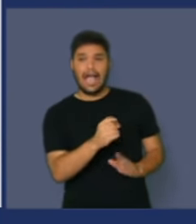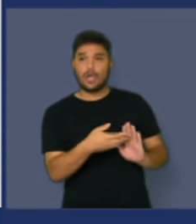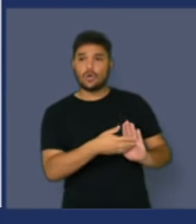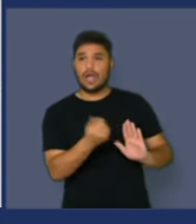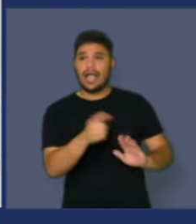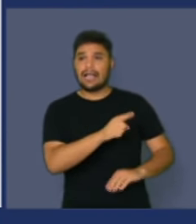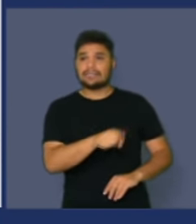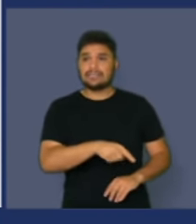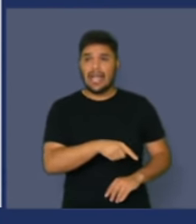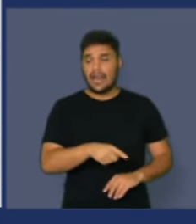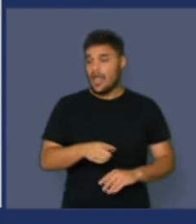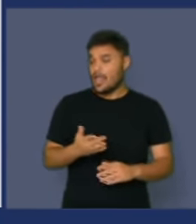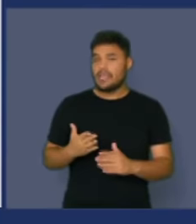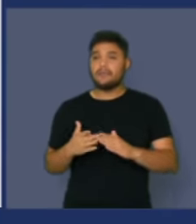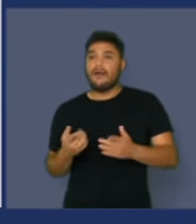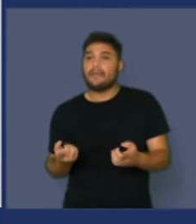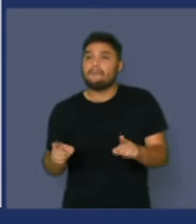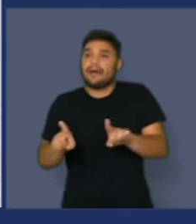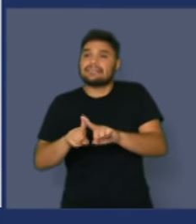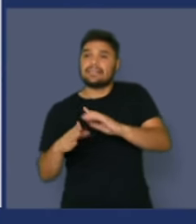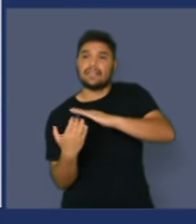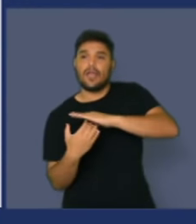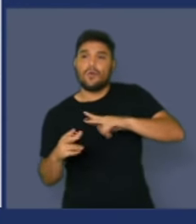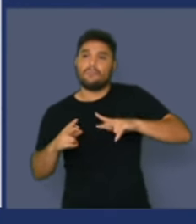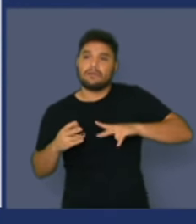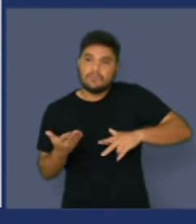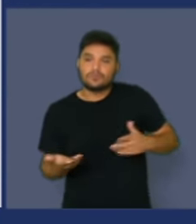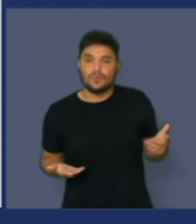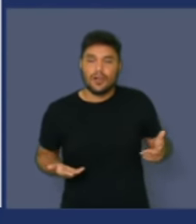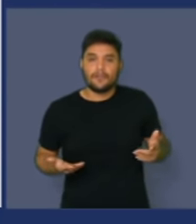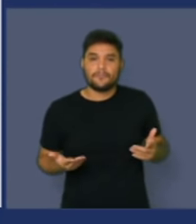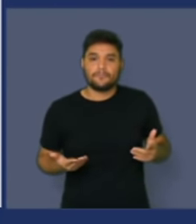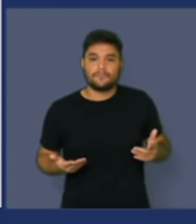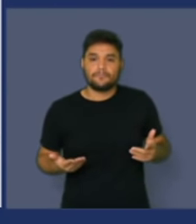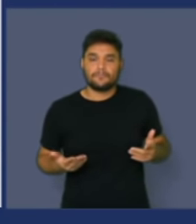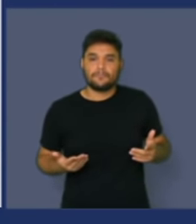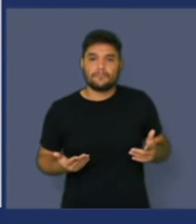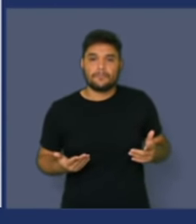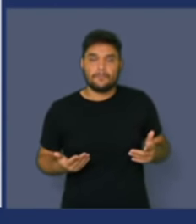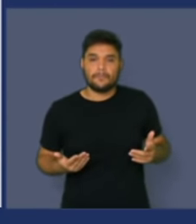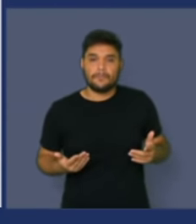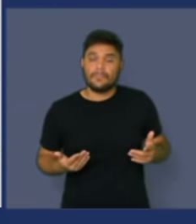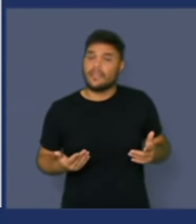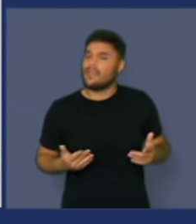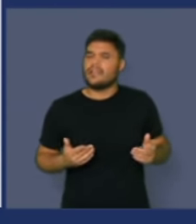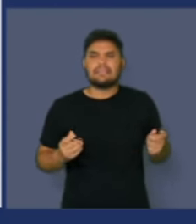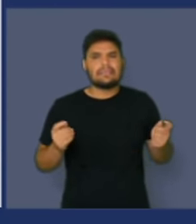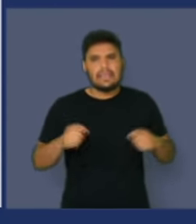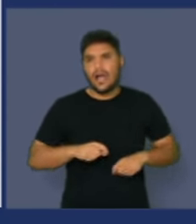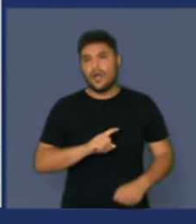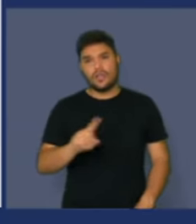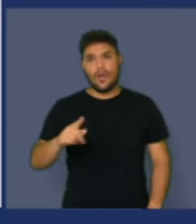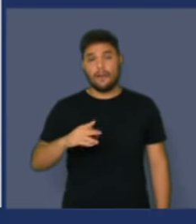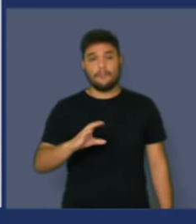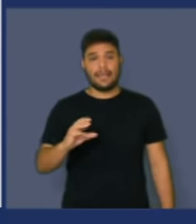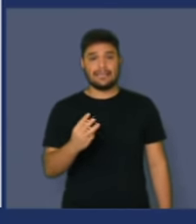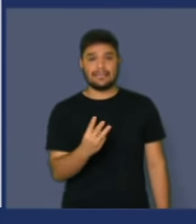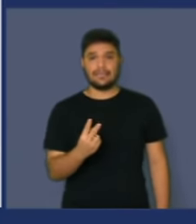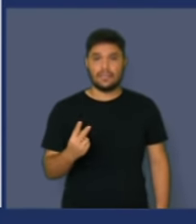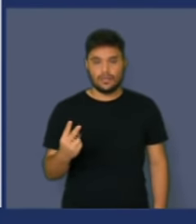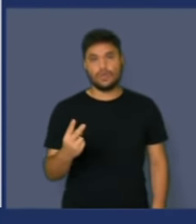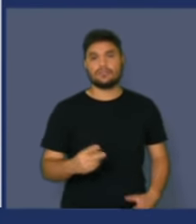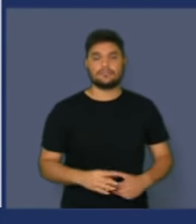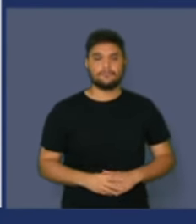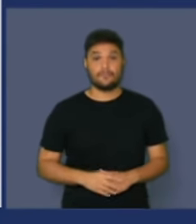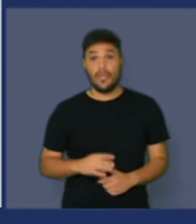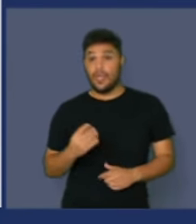com quem? Com empresas, com certeza ligadas ao poder econômico e político da região. Então, não a PEC 32, é importante